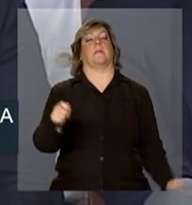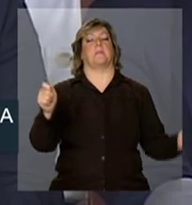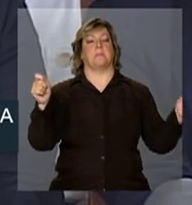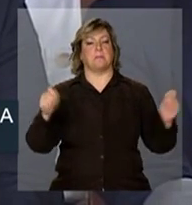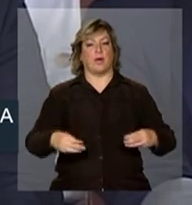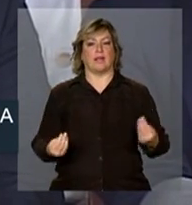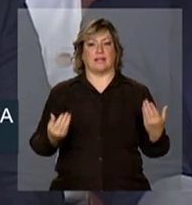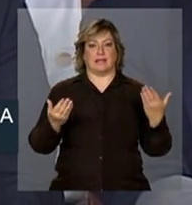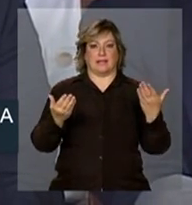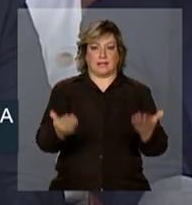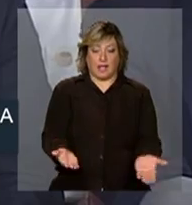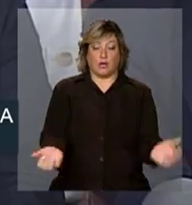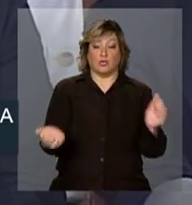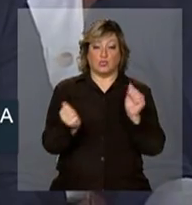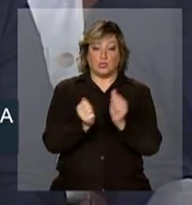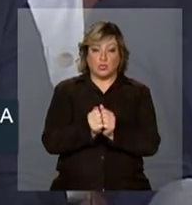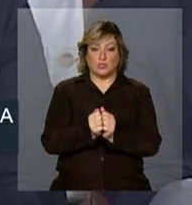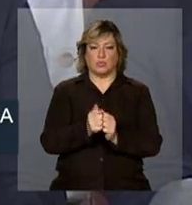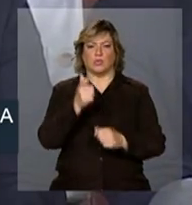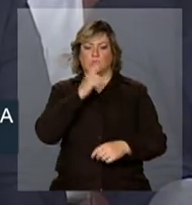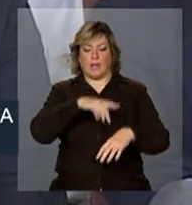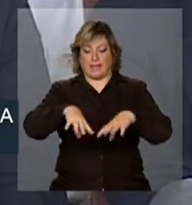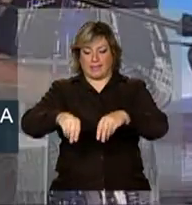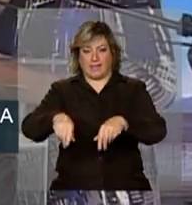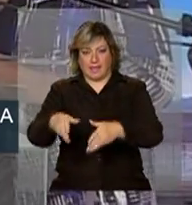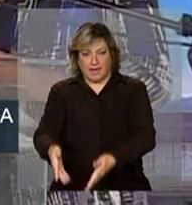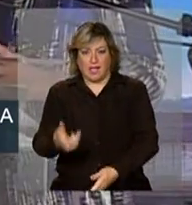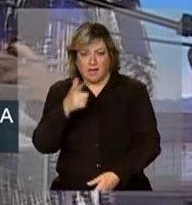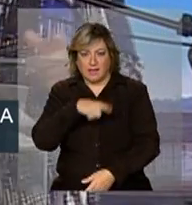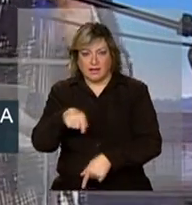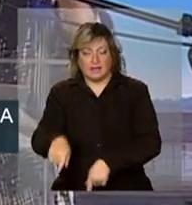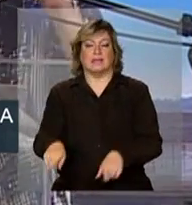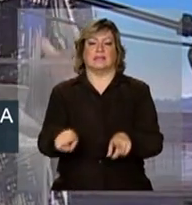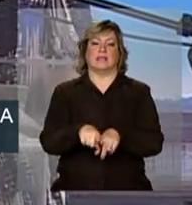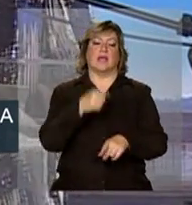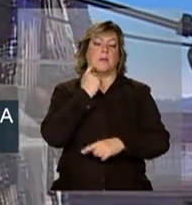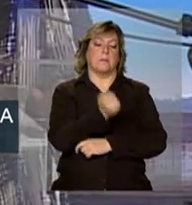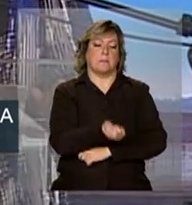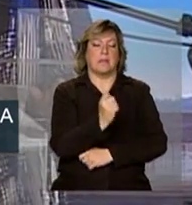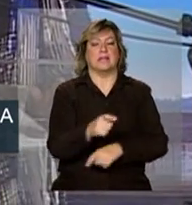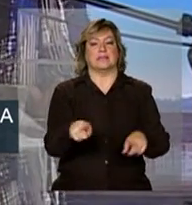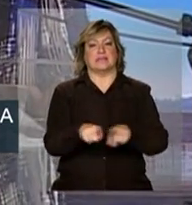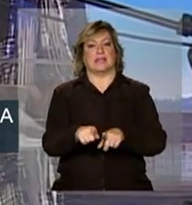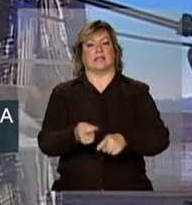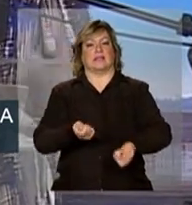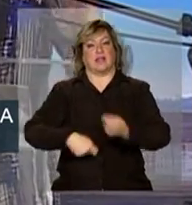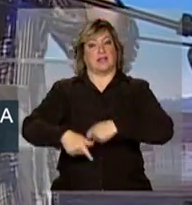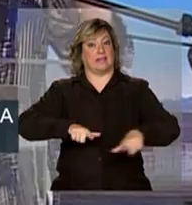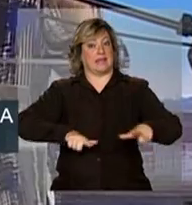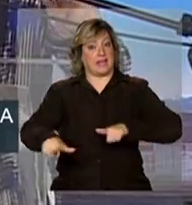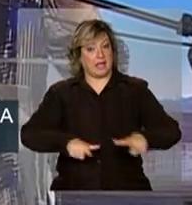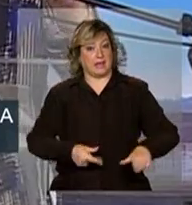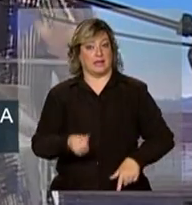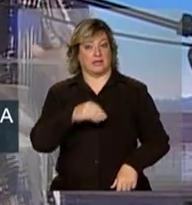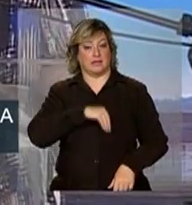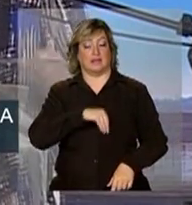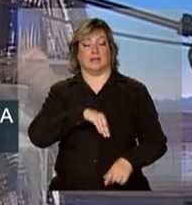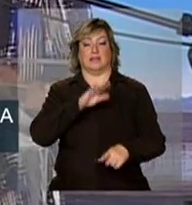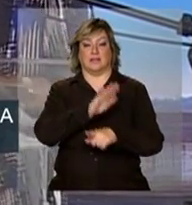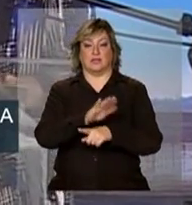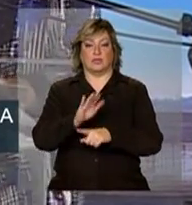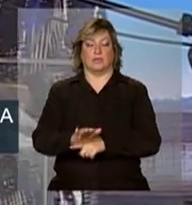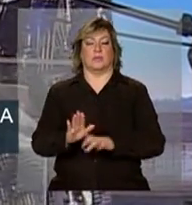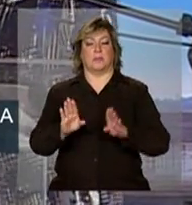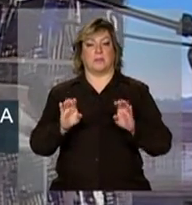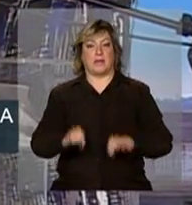trazer, junto com o acesso à terra, o acesso ao pescado, o acesso a uma produção de renda e